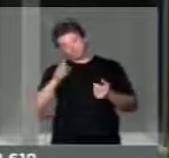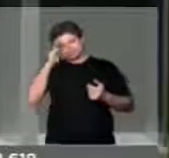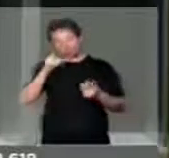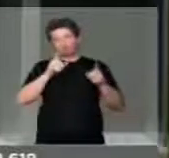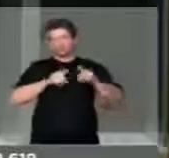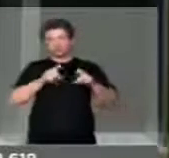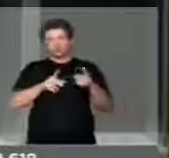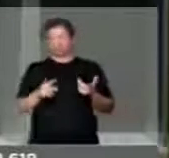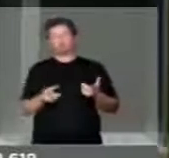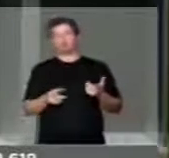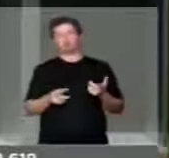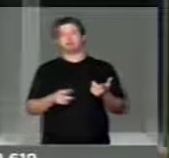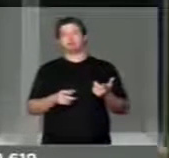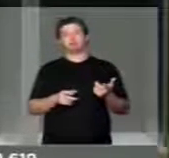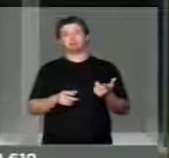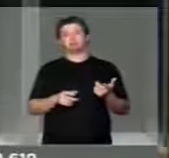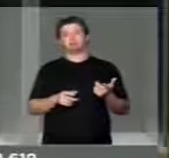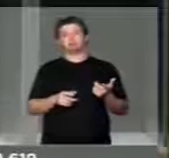informática,